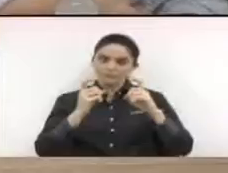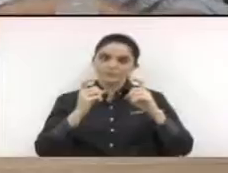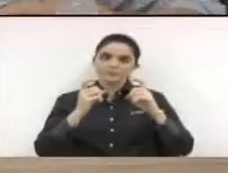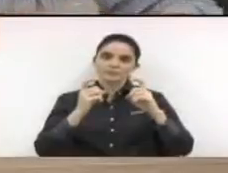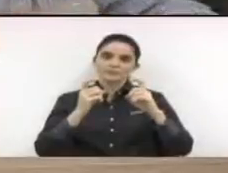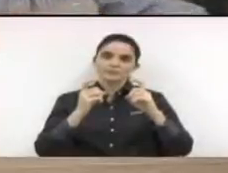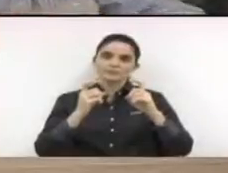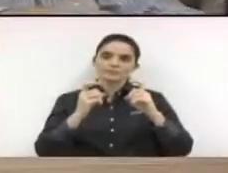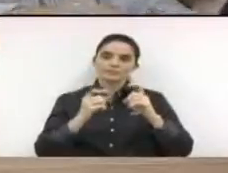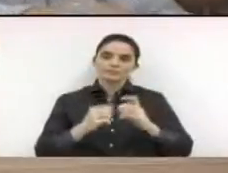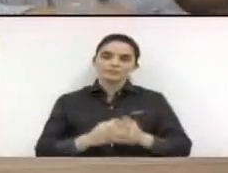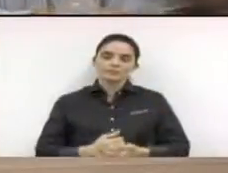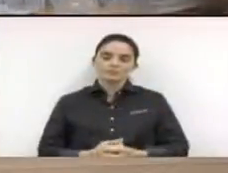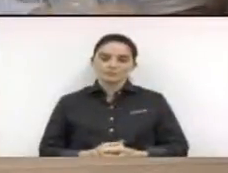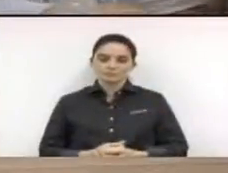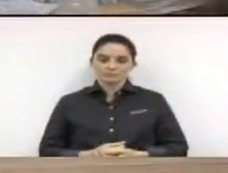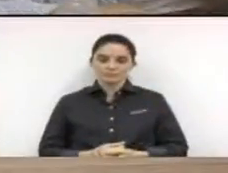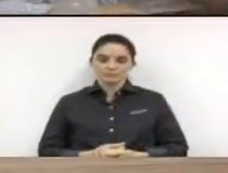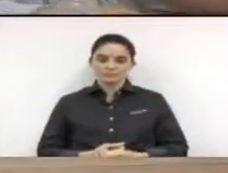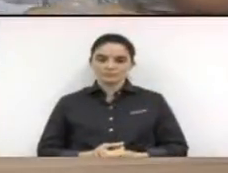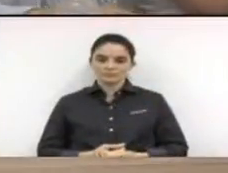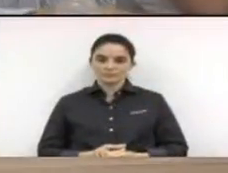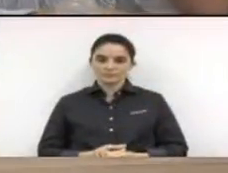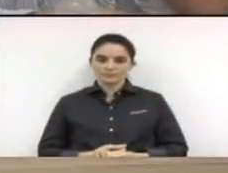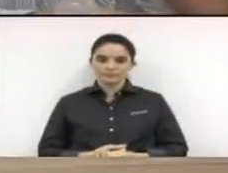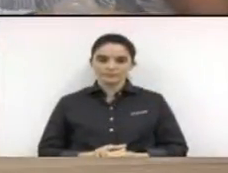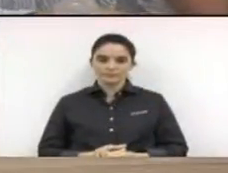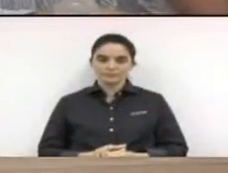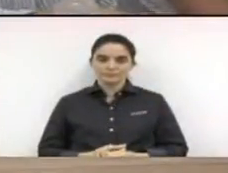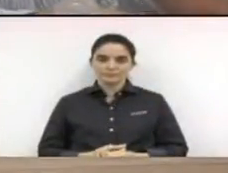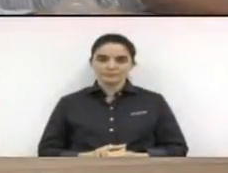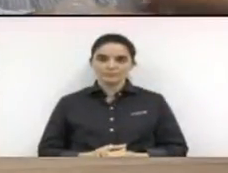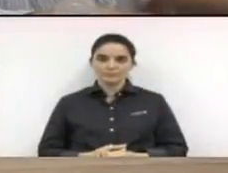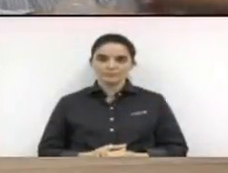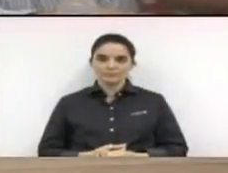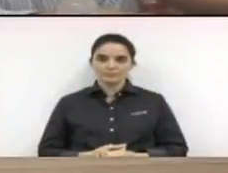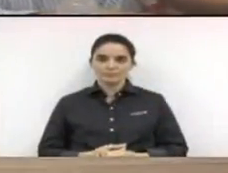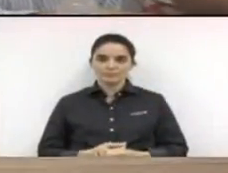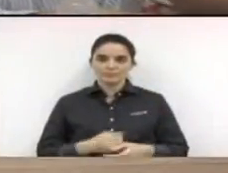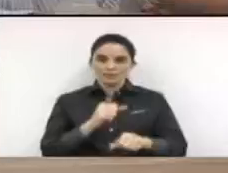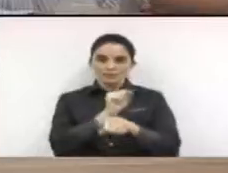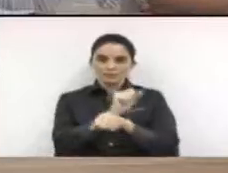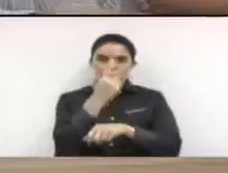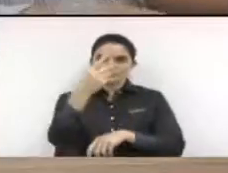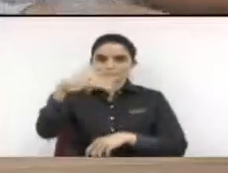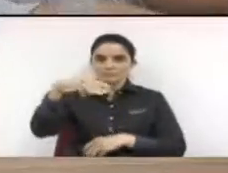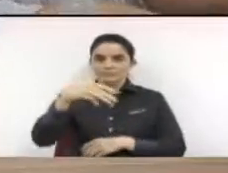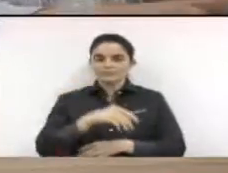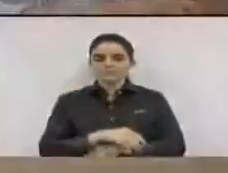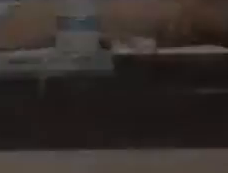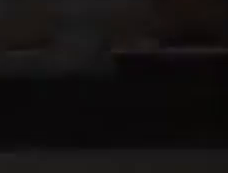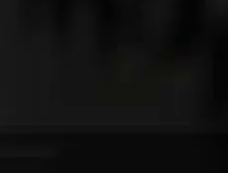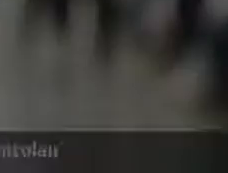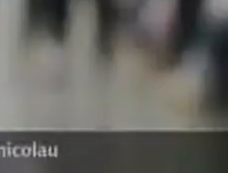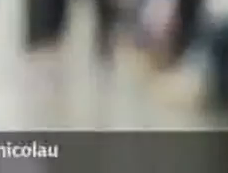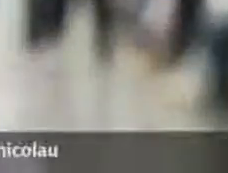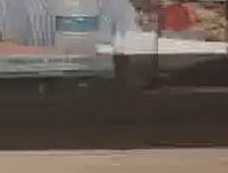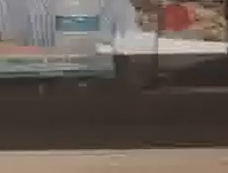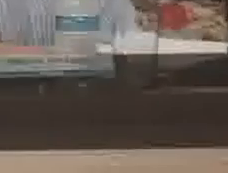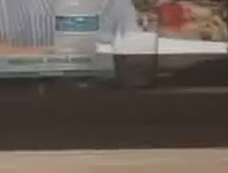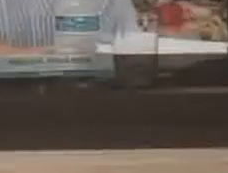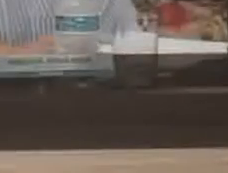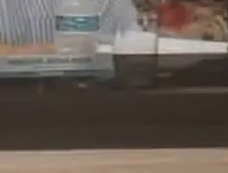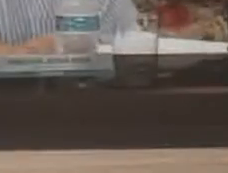expediente. A sessão está suspenso por um minuto. A